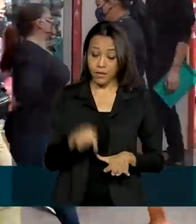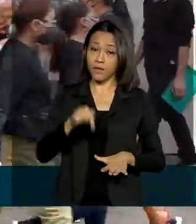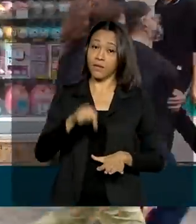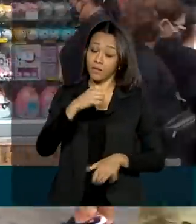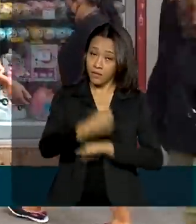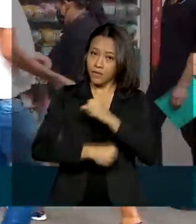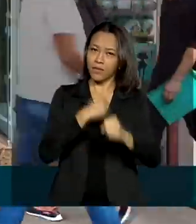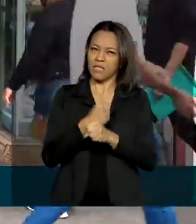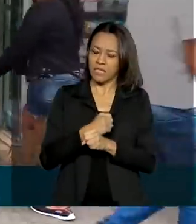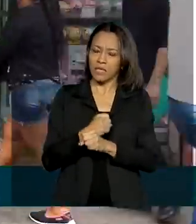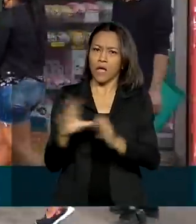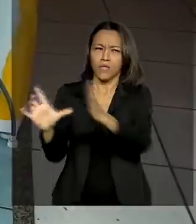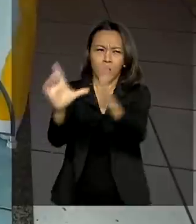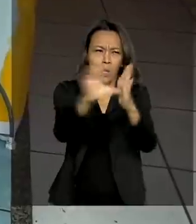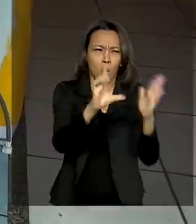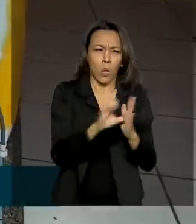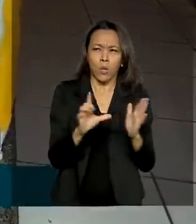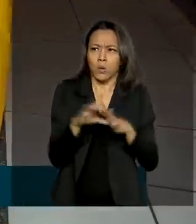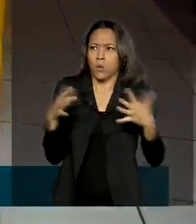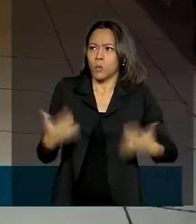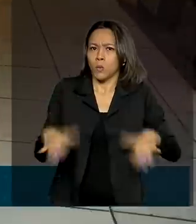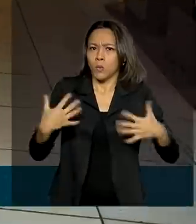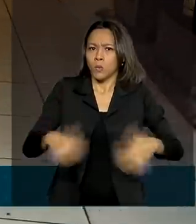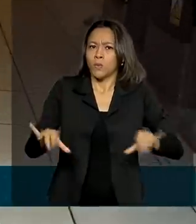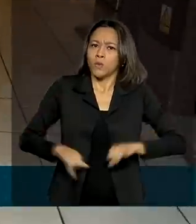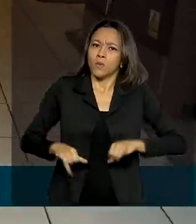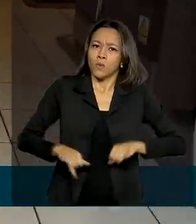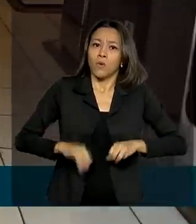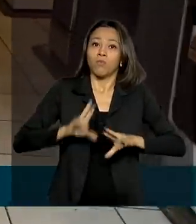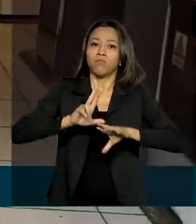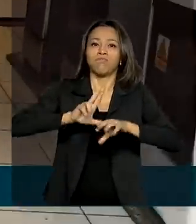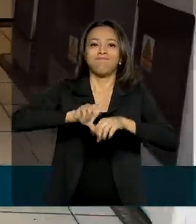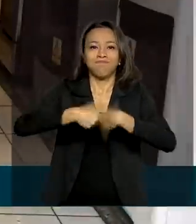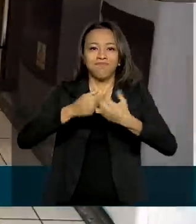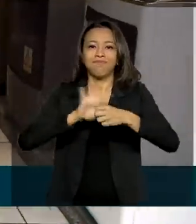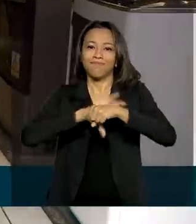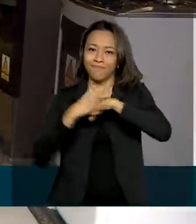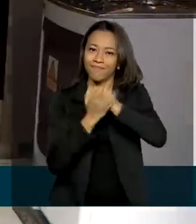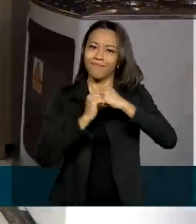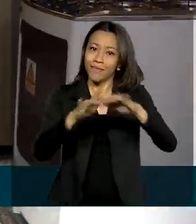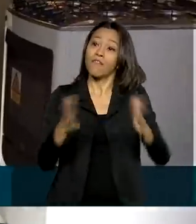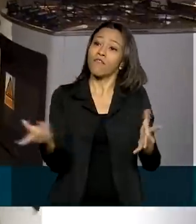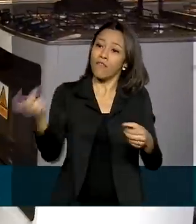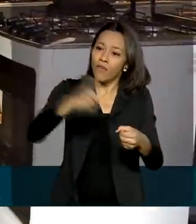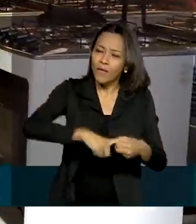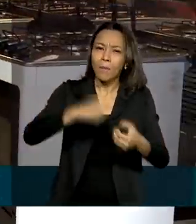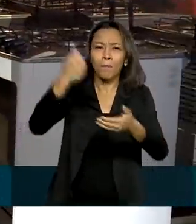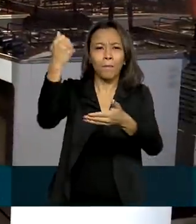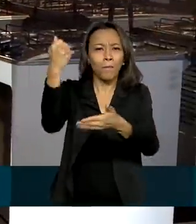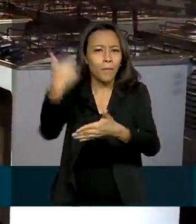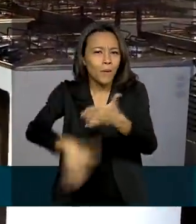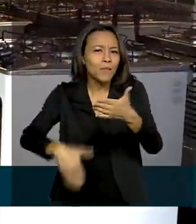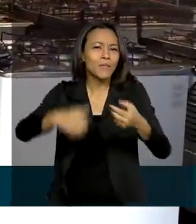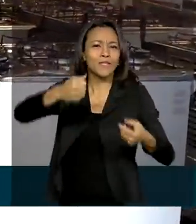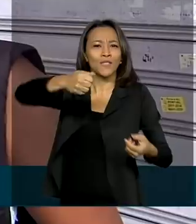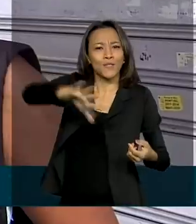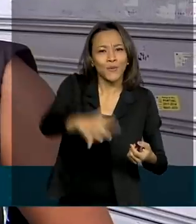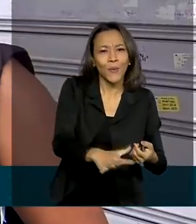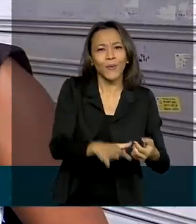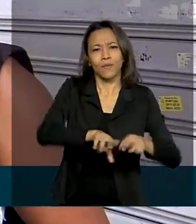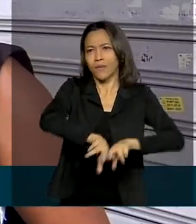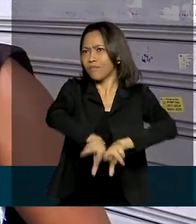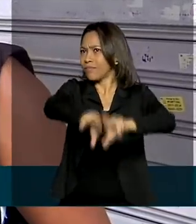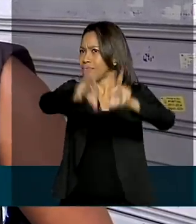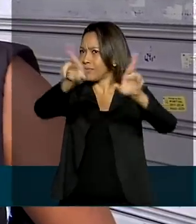comércio sofreu com a pandemia, para trazer de volta o consumidor promoções e descontos em diversas lojas.